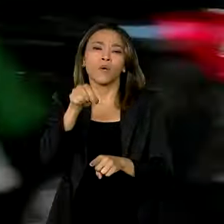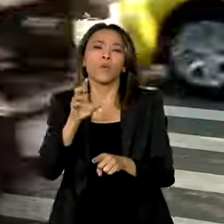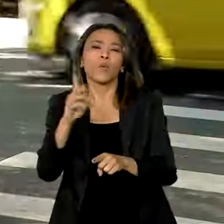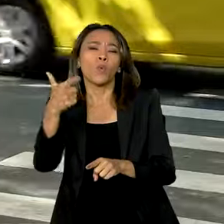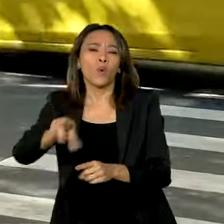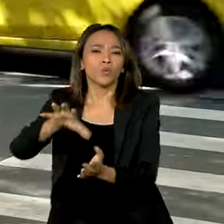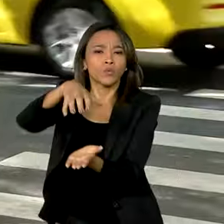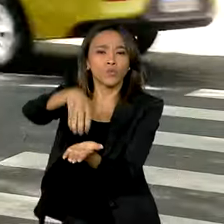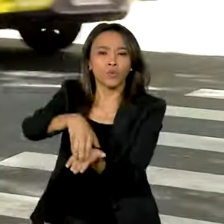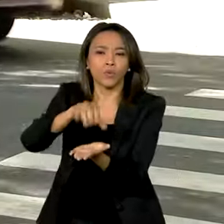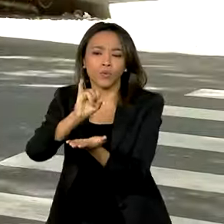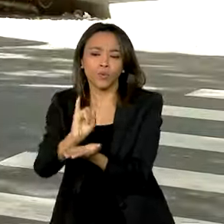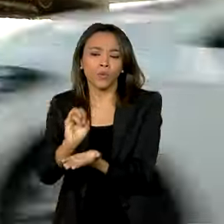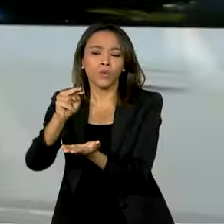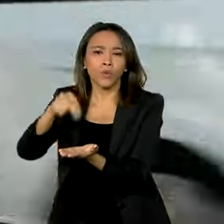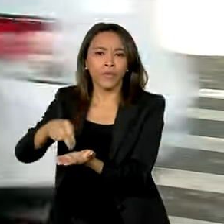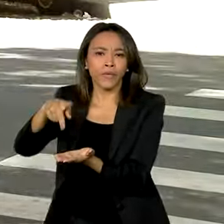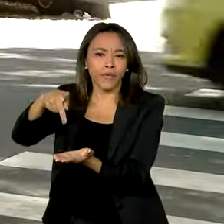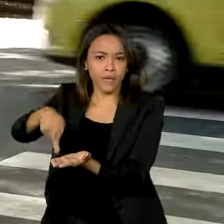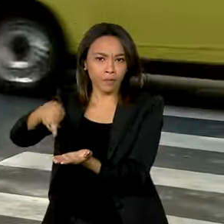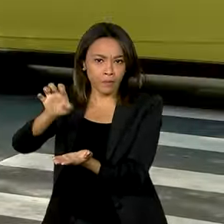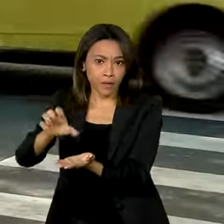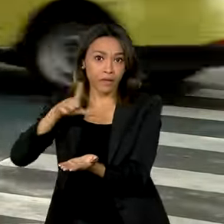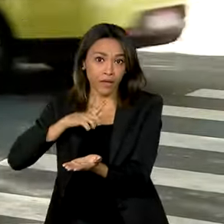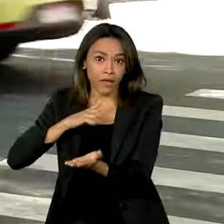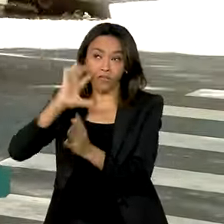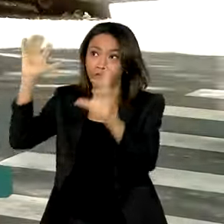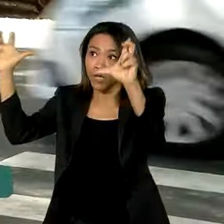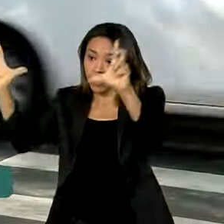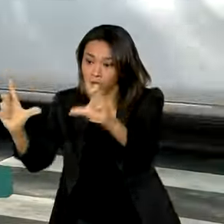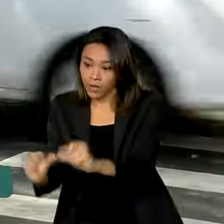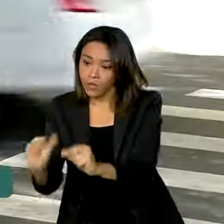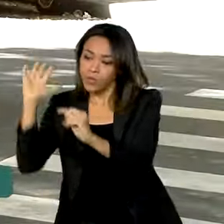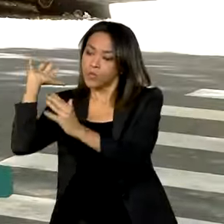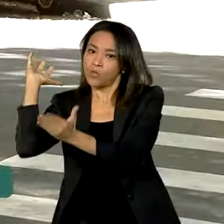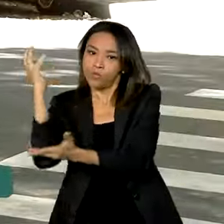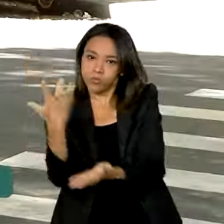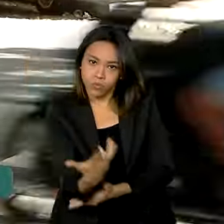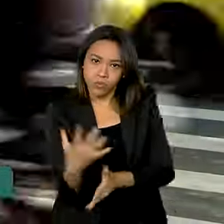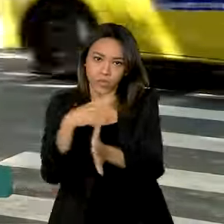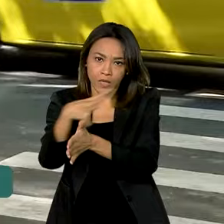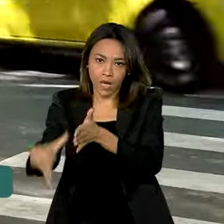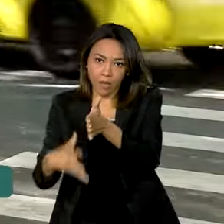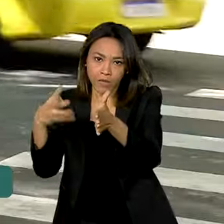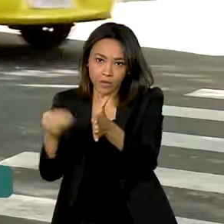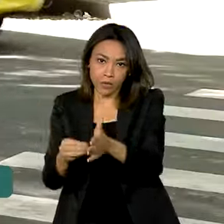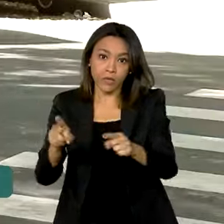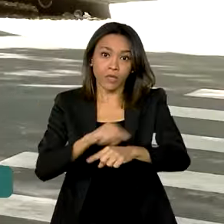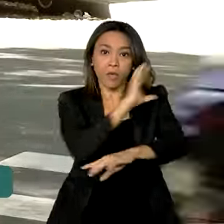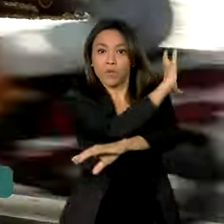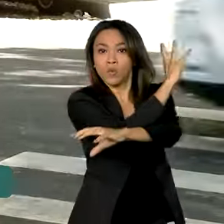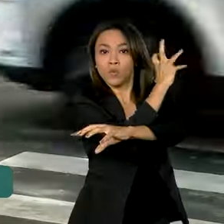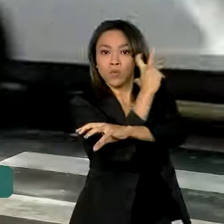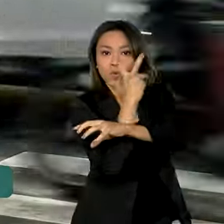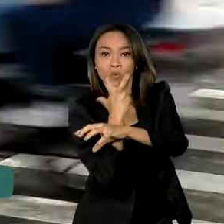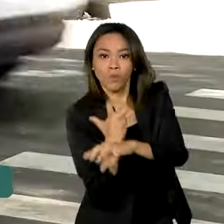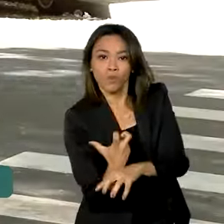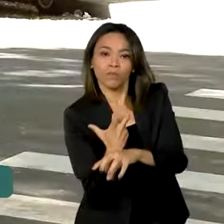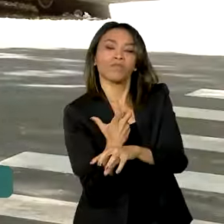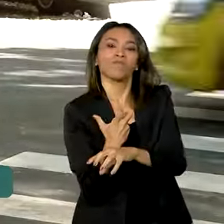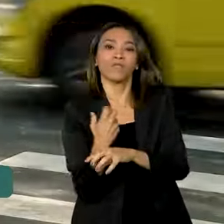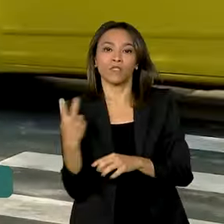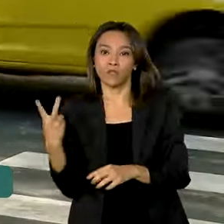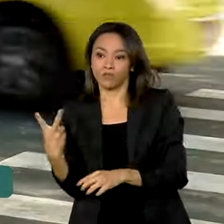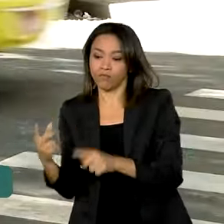INPE, divulgou que houve queda nos alertas de desmatamento na Amazônia e no Cerrado, em janeiro. Essas informações fazem